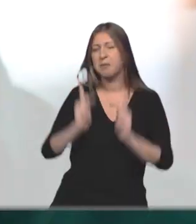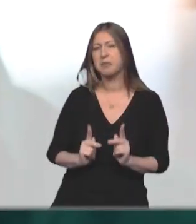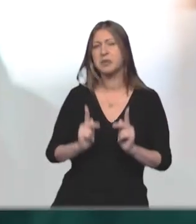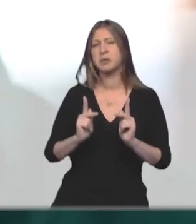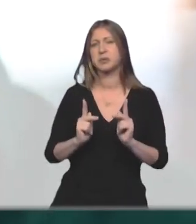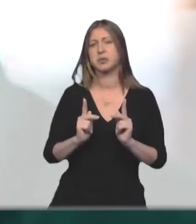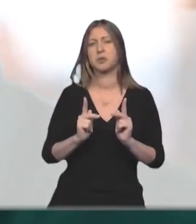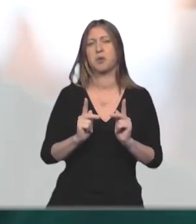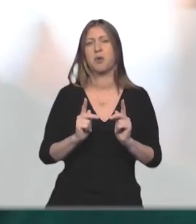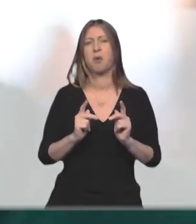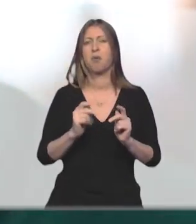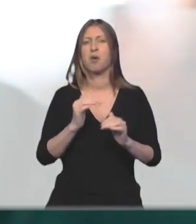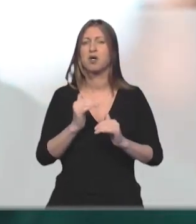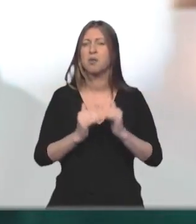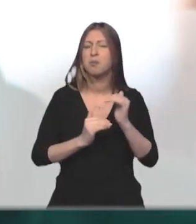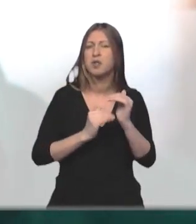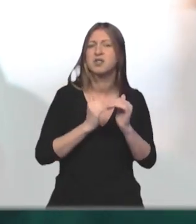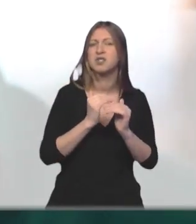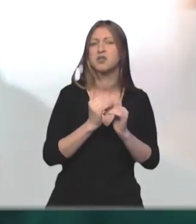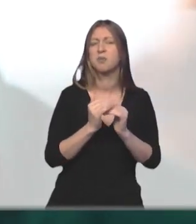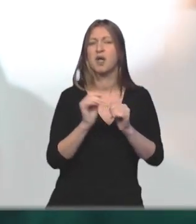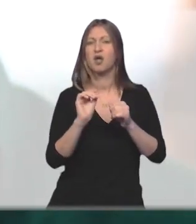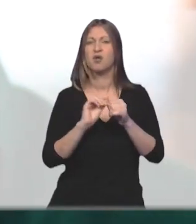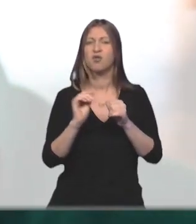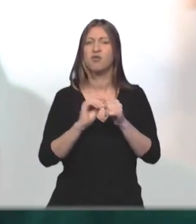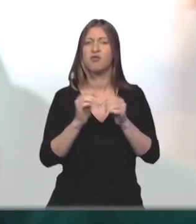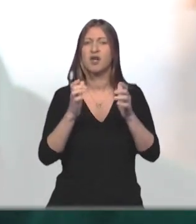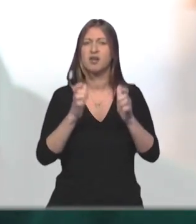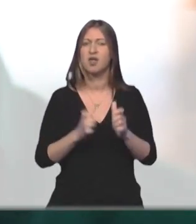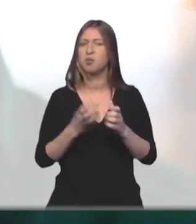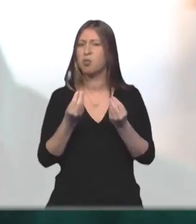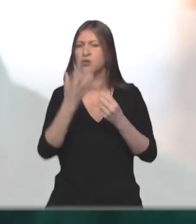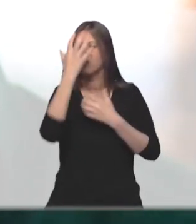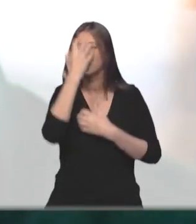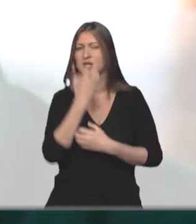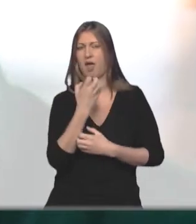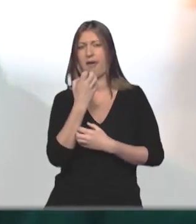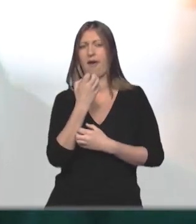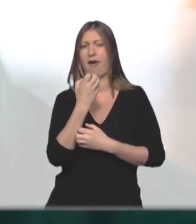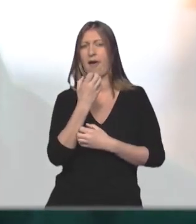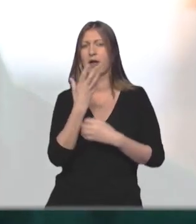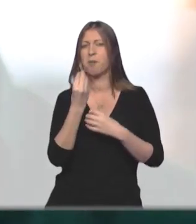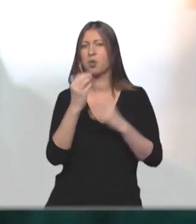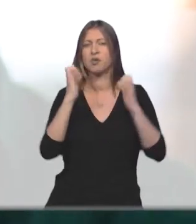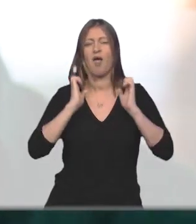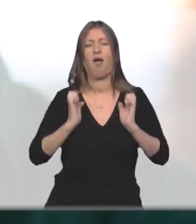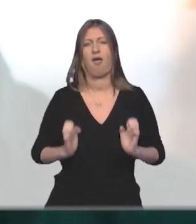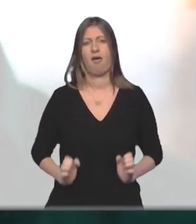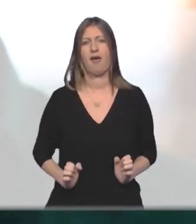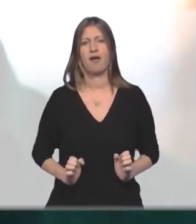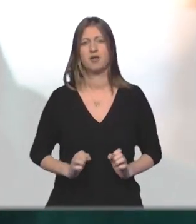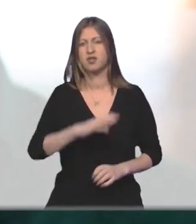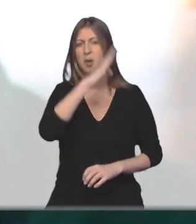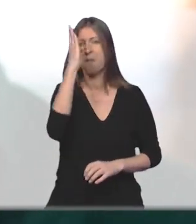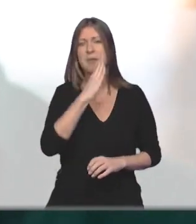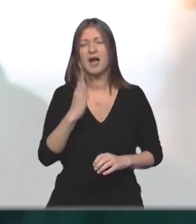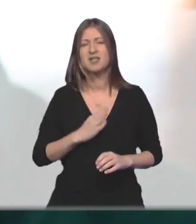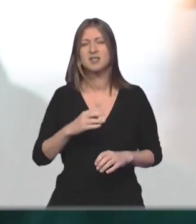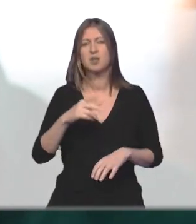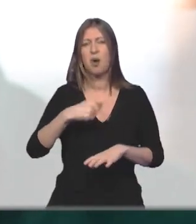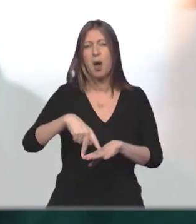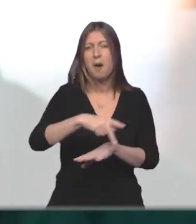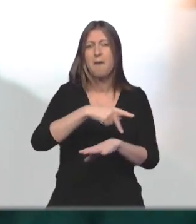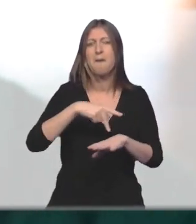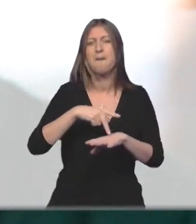que são procedimentos feitos dentro de muita seriedade, dentro de muita ética, e que o Brasil é um dos